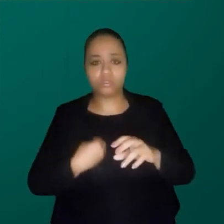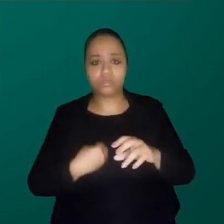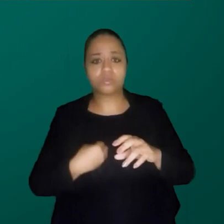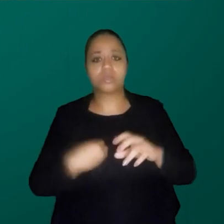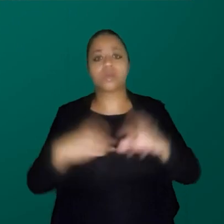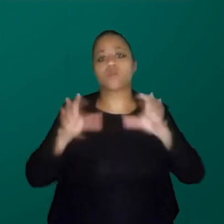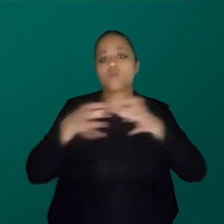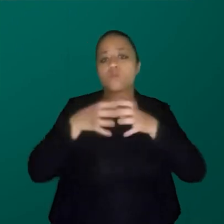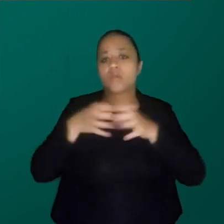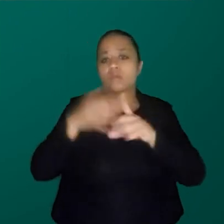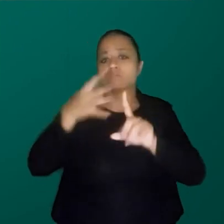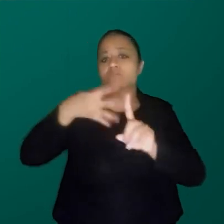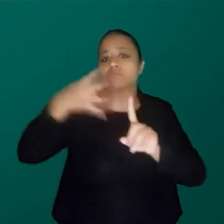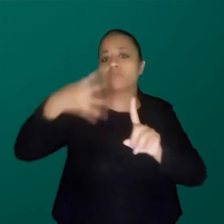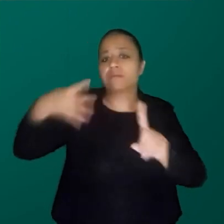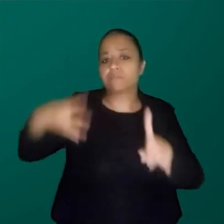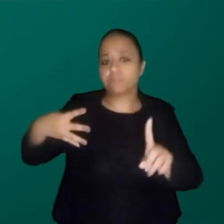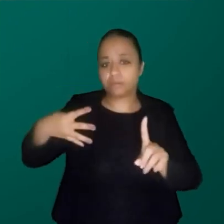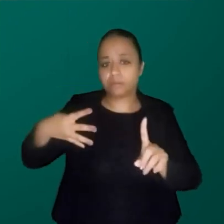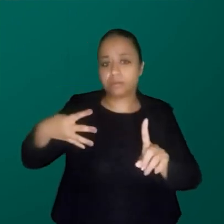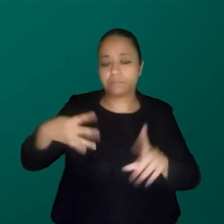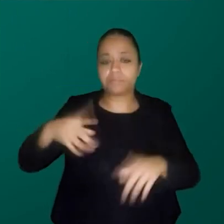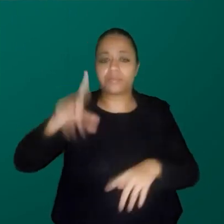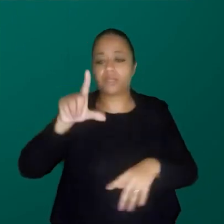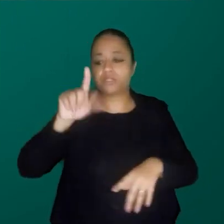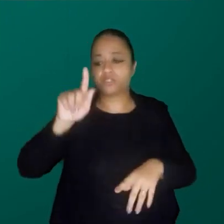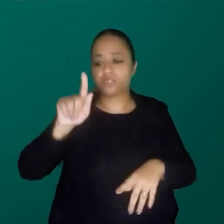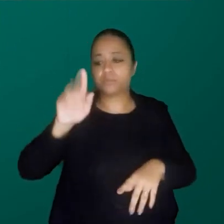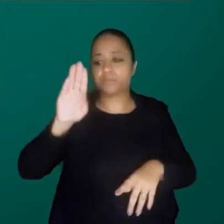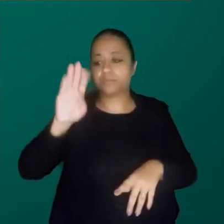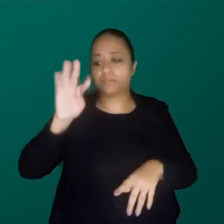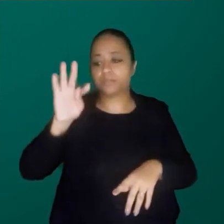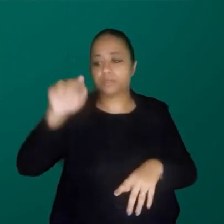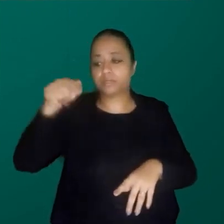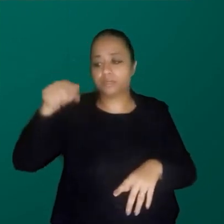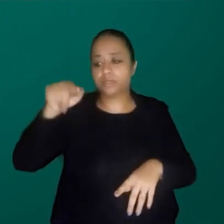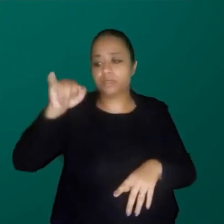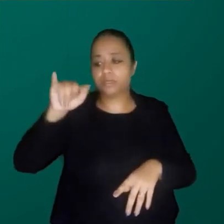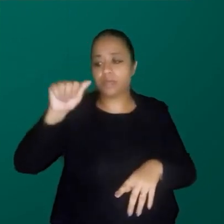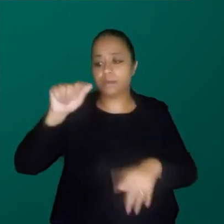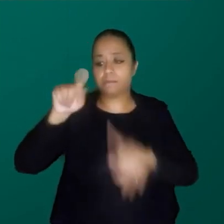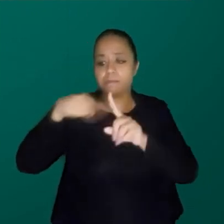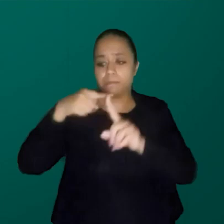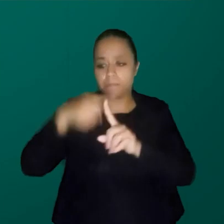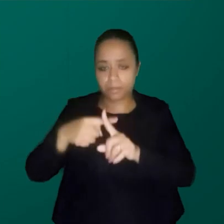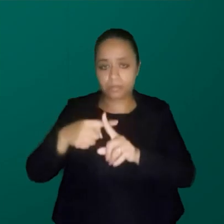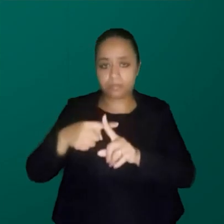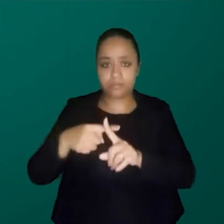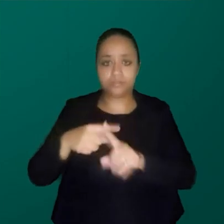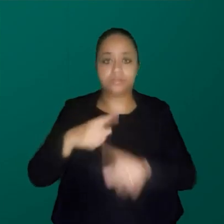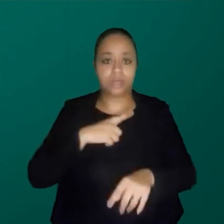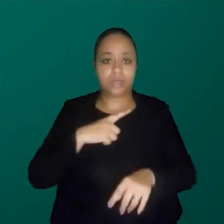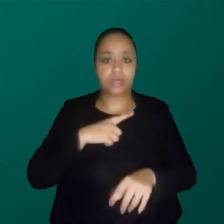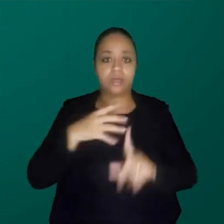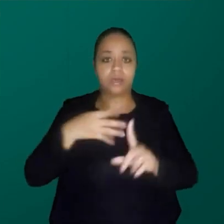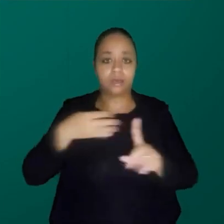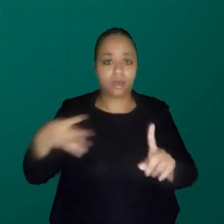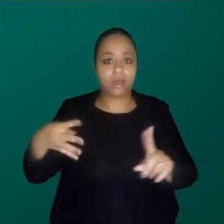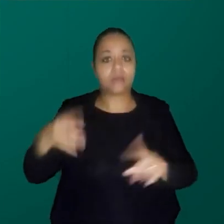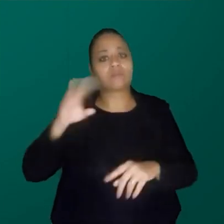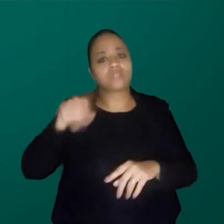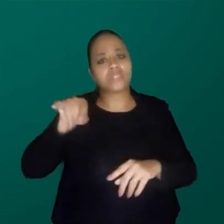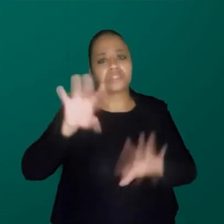LGBTQIA+. Mas, hoje de manhã, vocês lembram que a gente viu 2S LGBTQIA+. porque talvez vocês já tenham